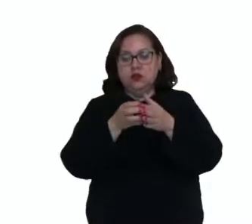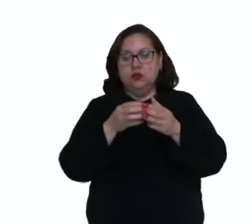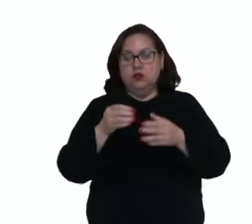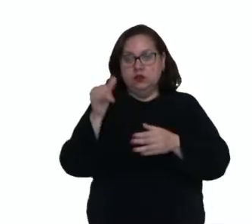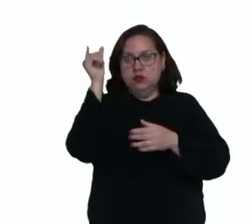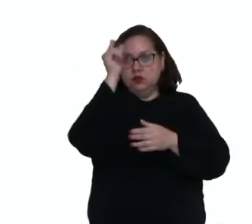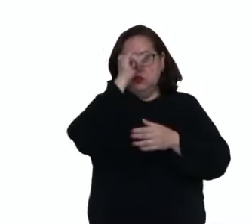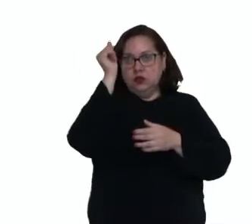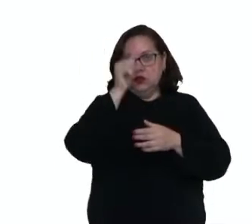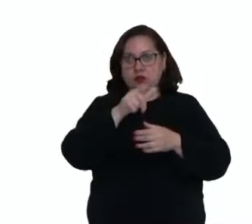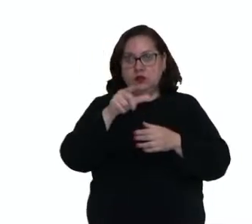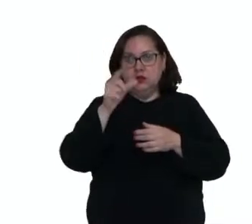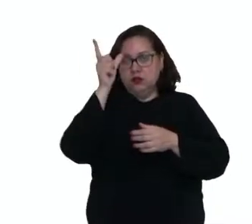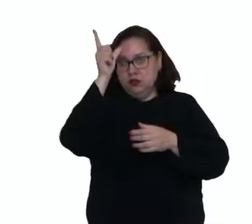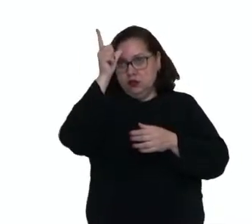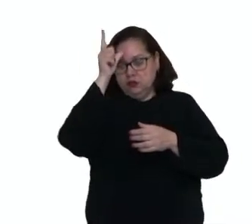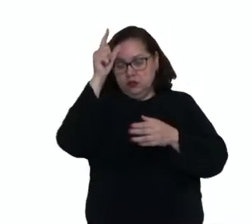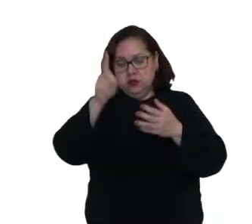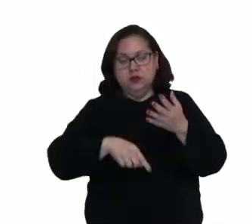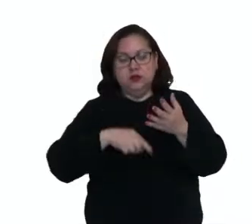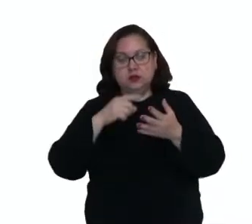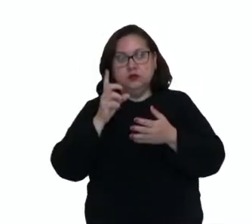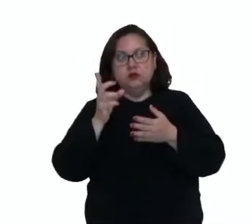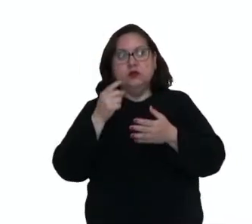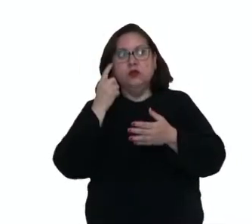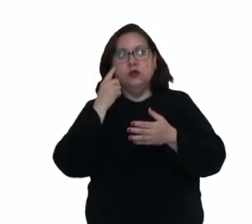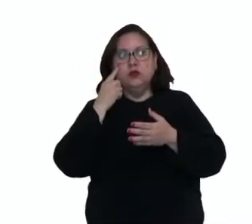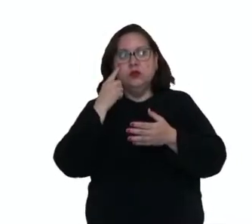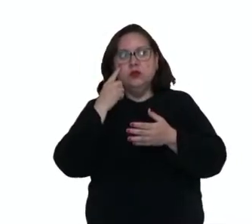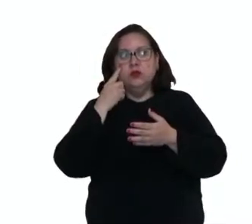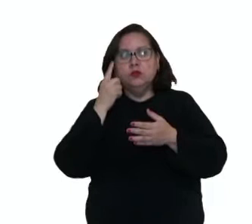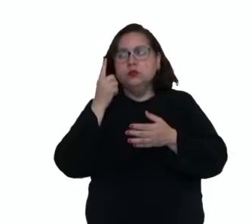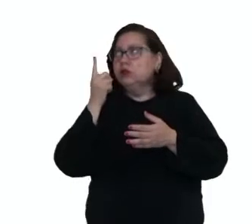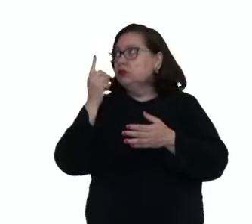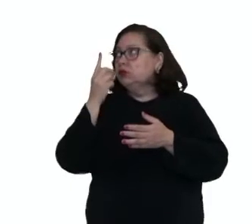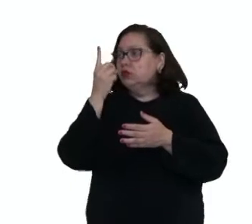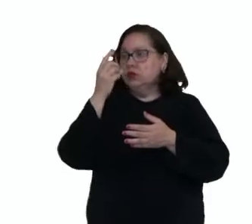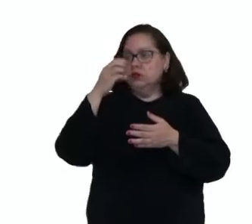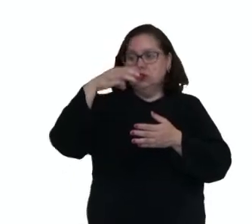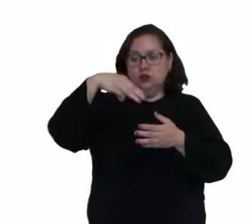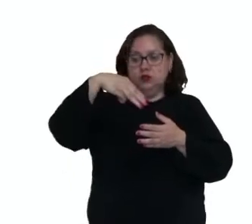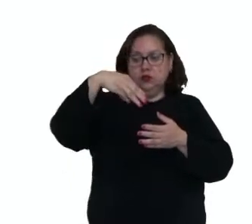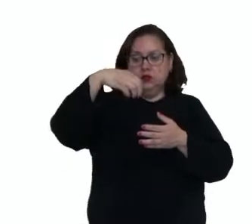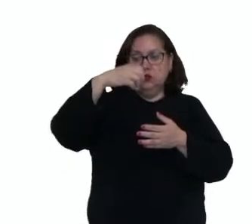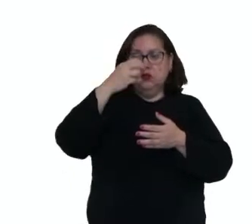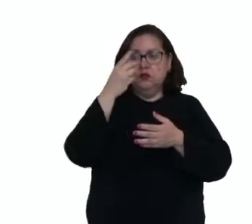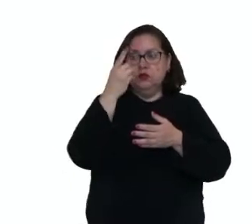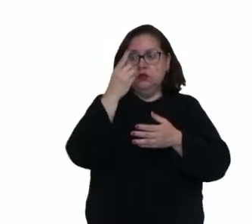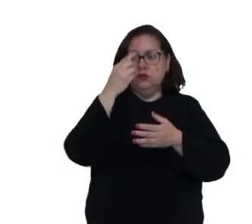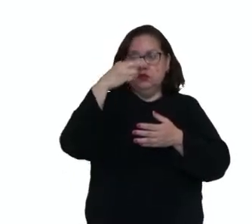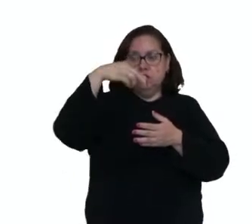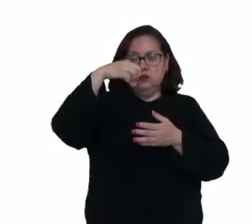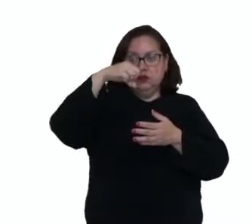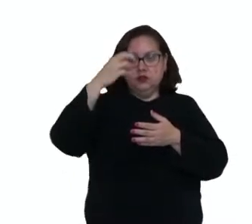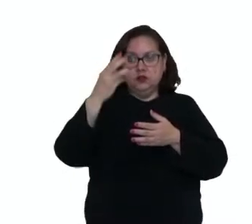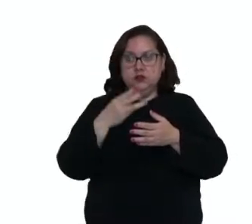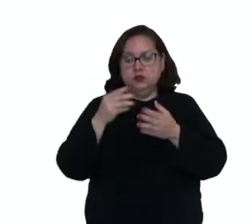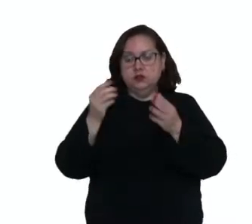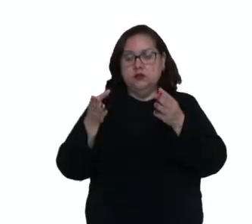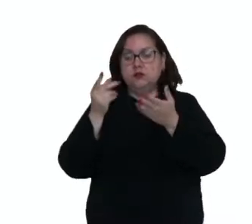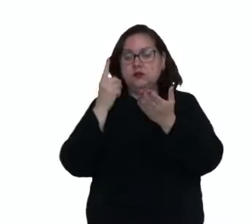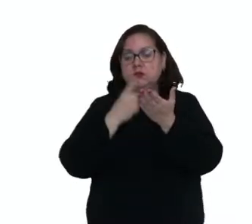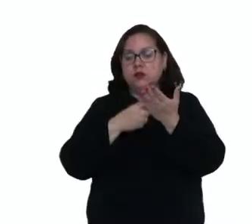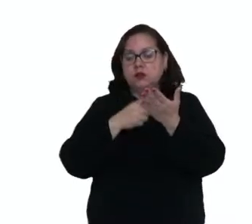Itália e da Alemanha. E a gente vai ver que no ano de 1936 vai ocorrer um pacto que vai